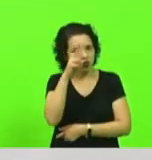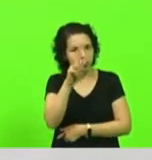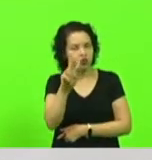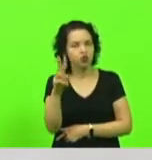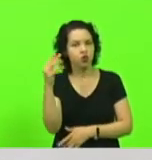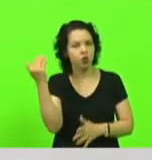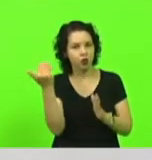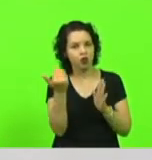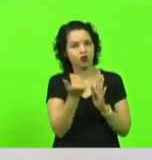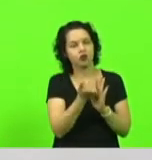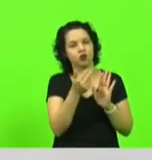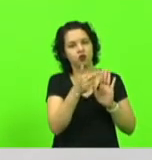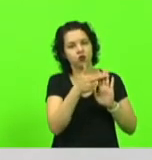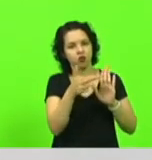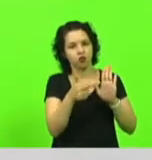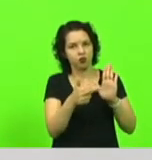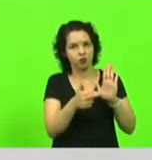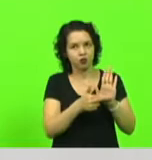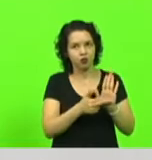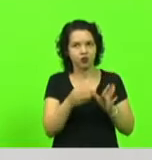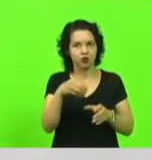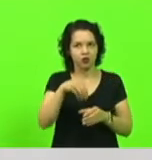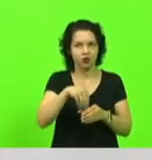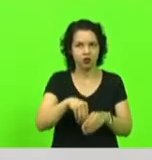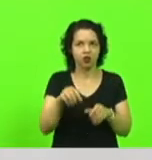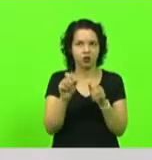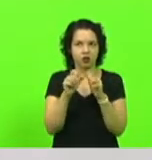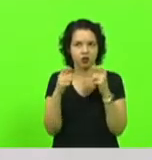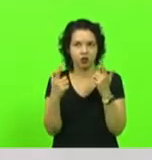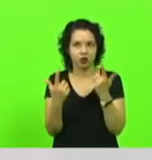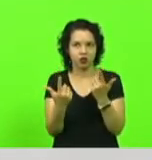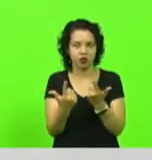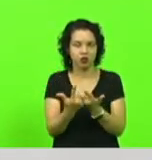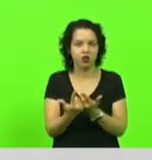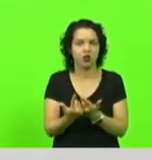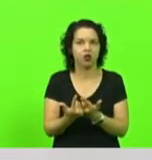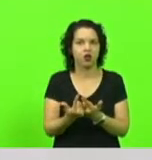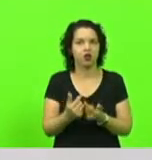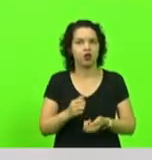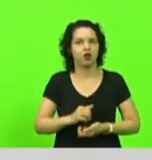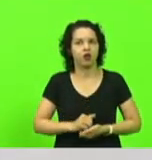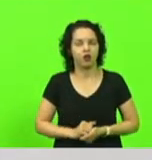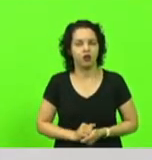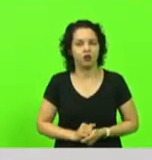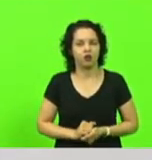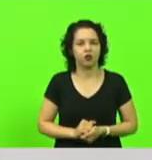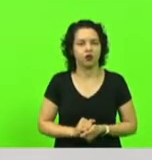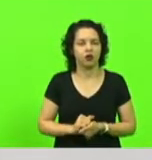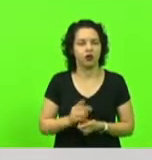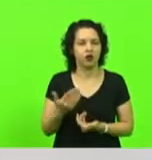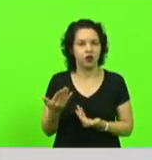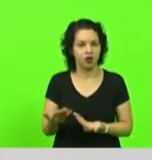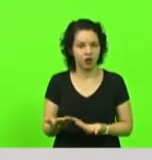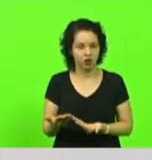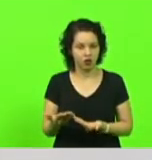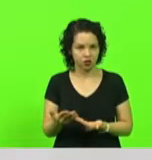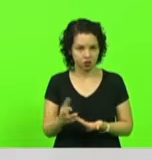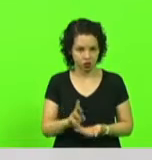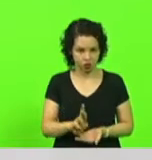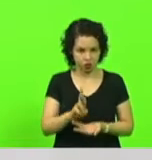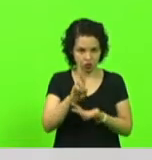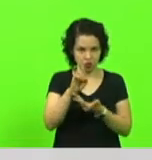interno da casa, em que os titulares indicam as emendas para o